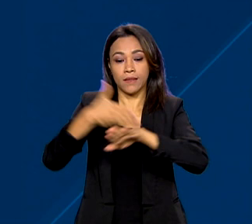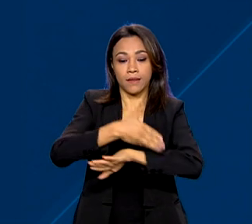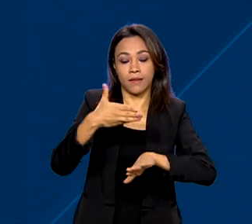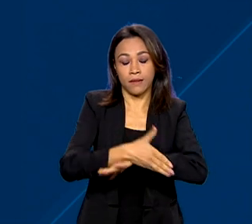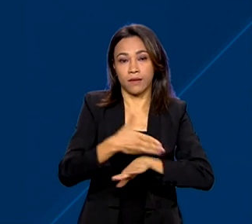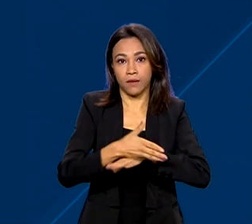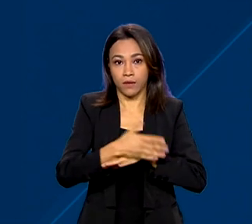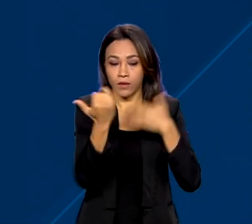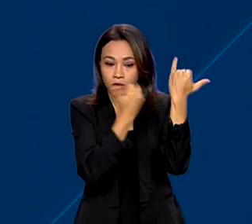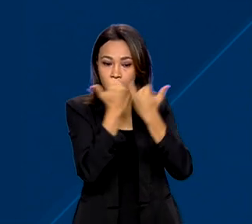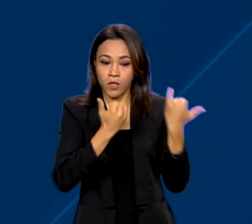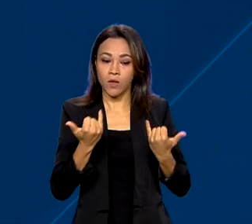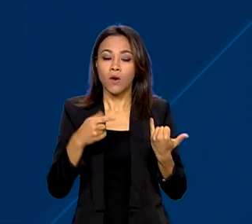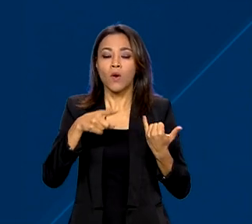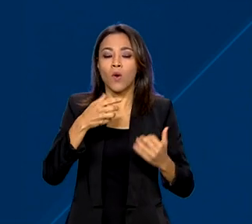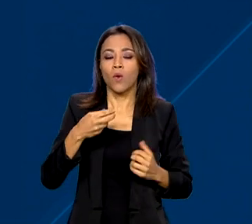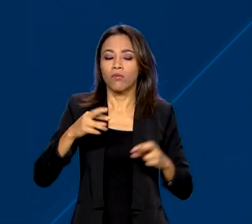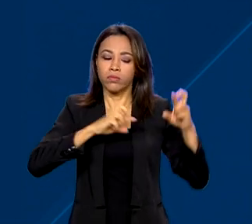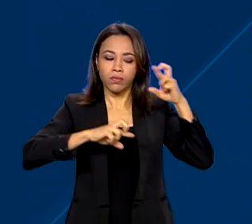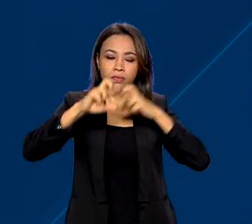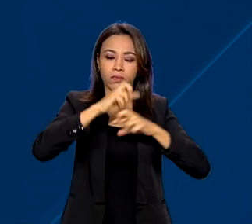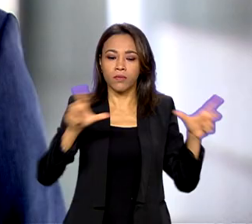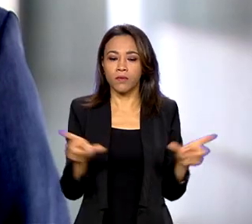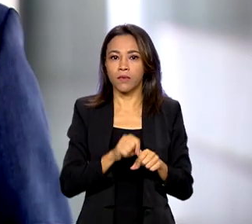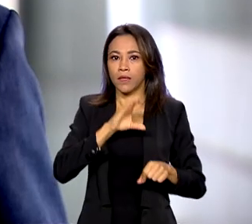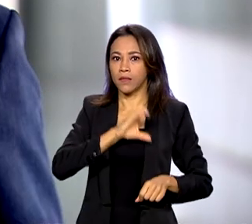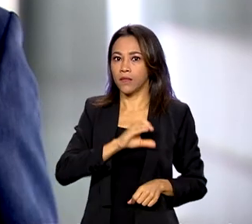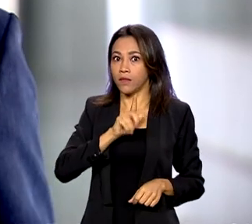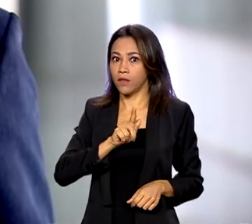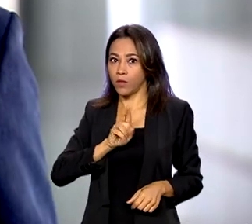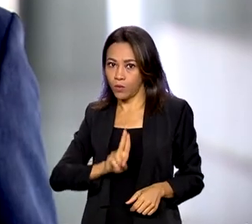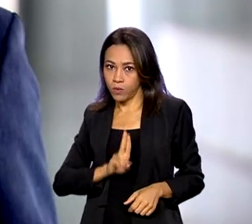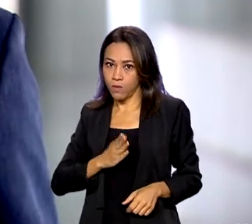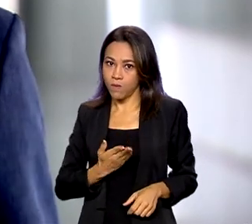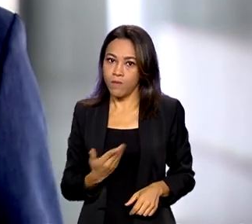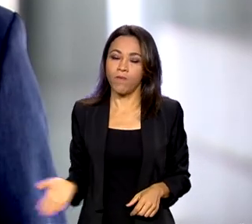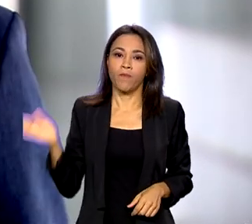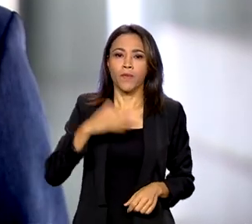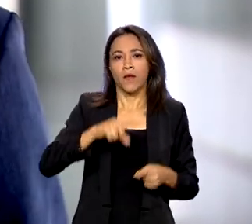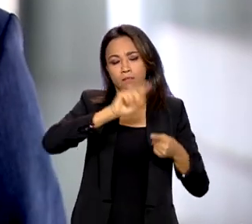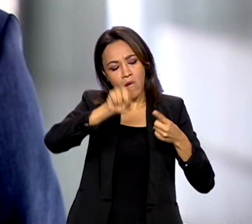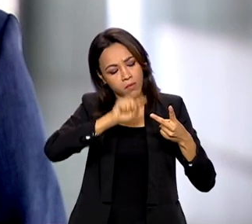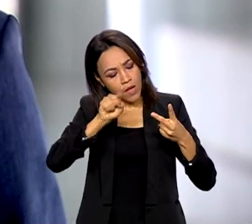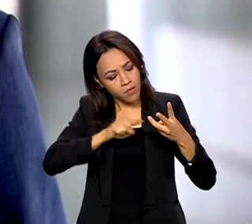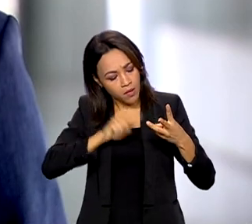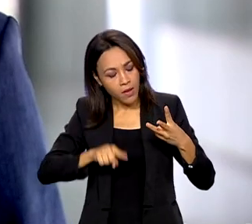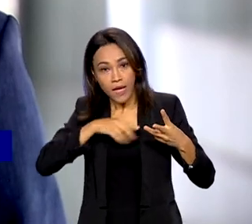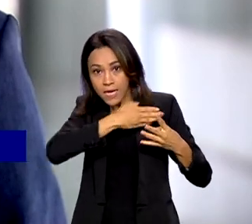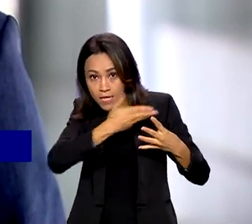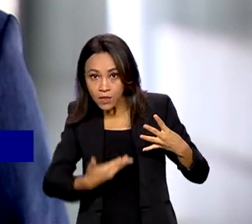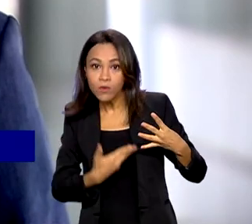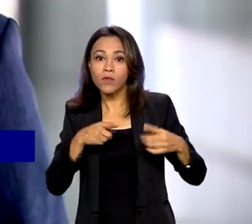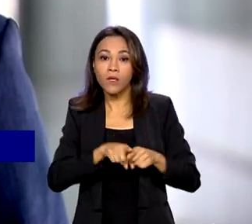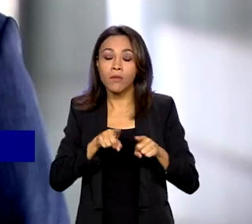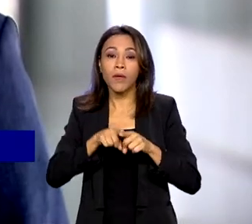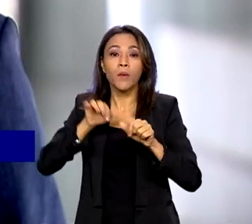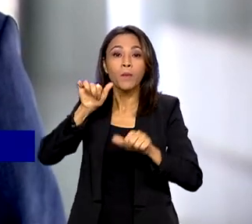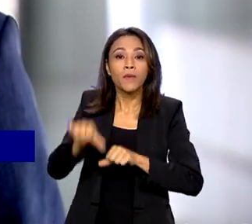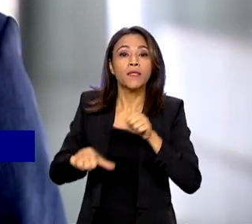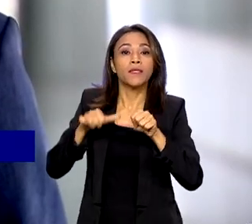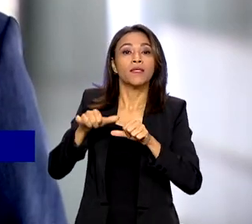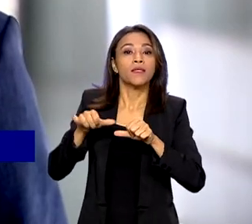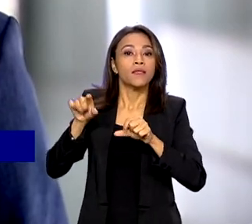com fortalecimento da Controladoria Geral da União. O pacote de medidas inclui também a reestruturação do Conselho de